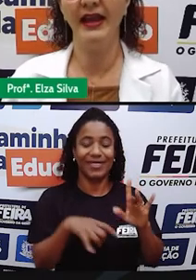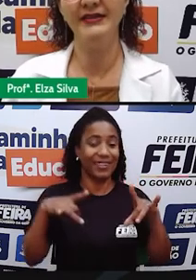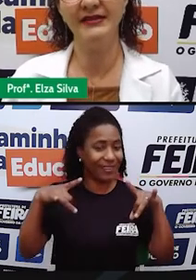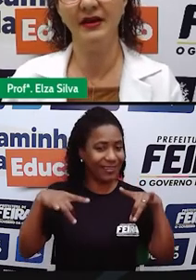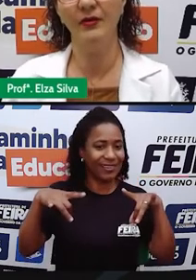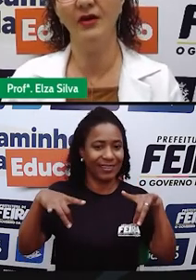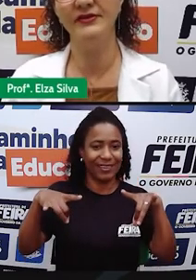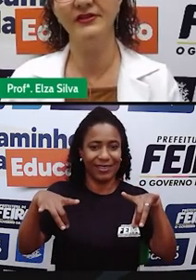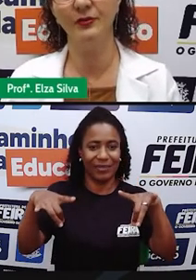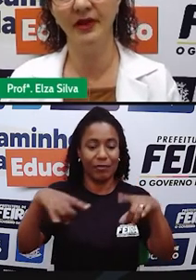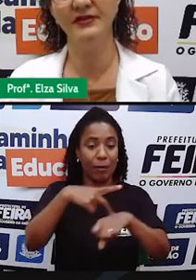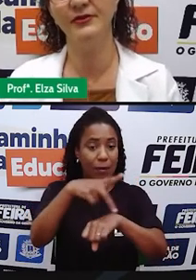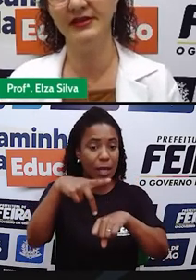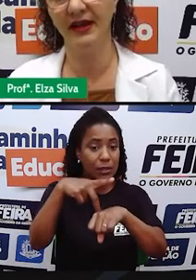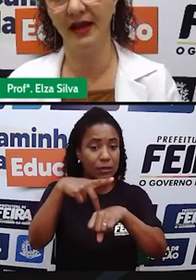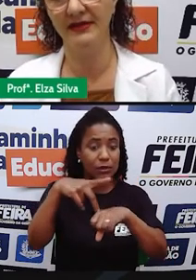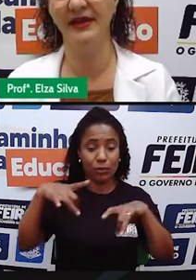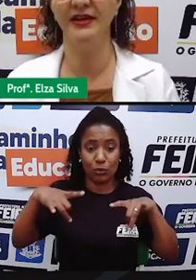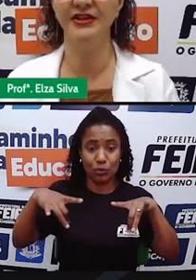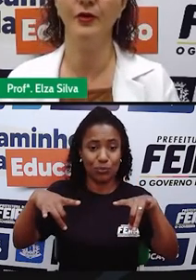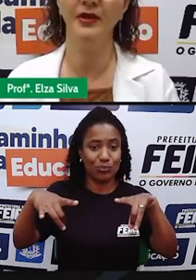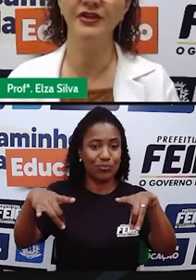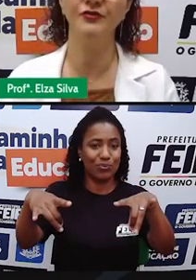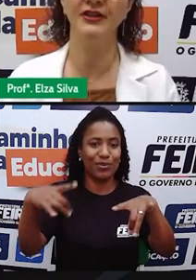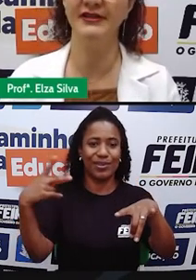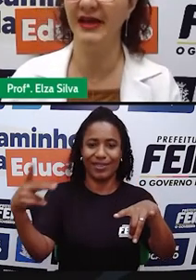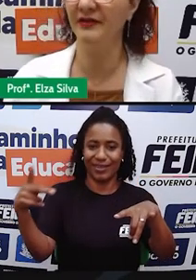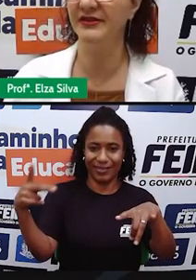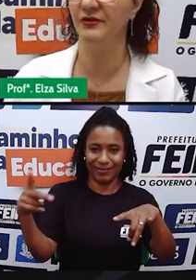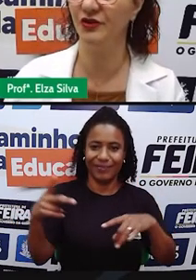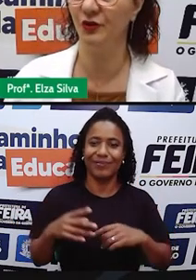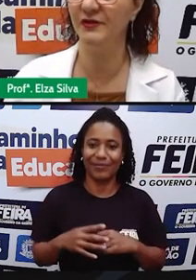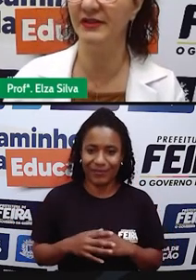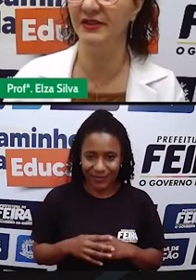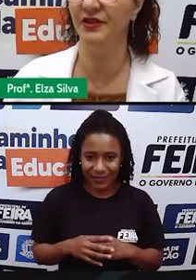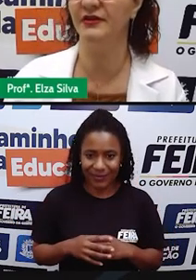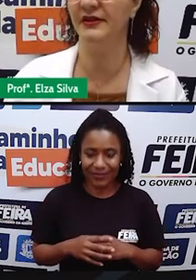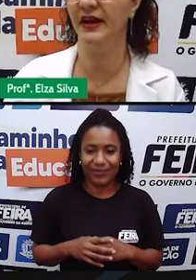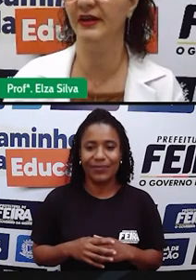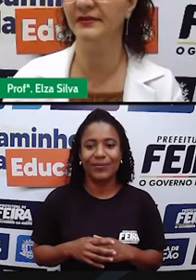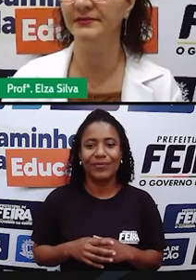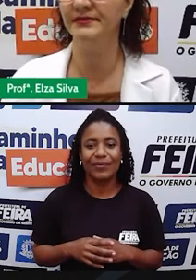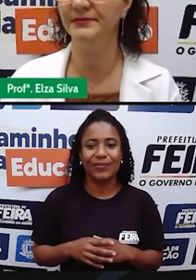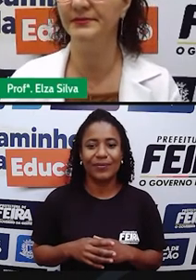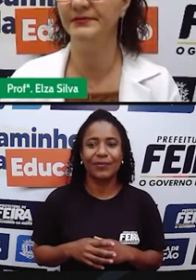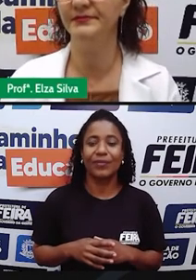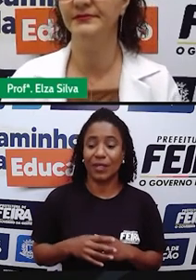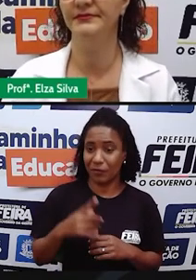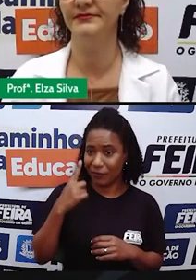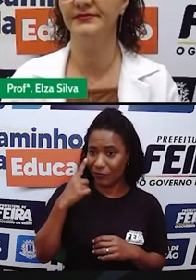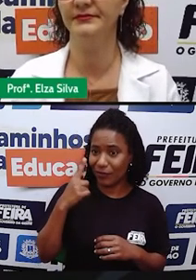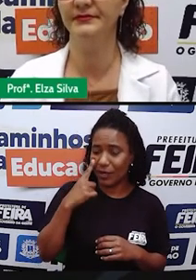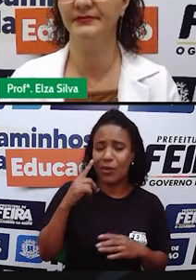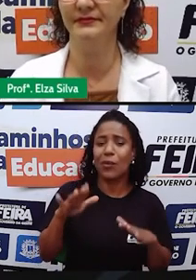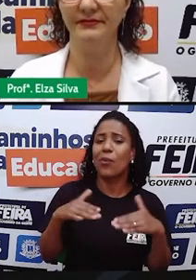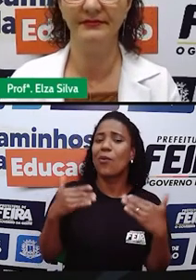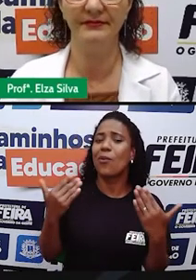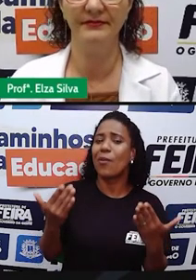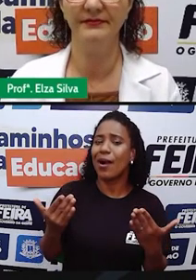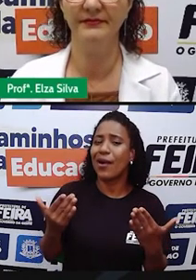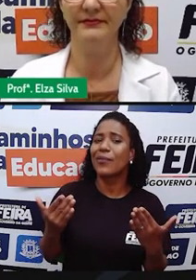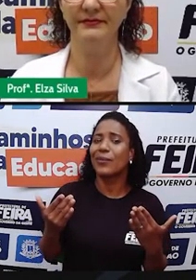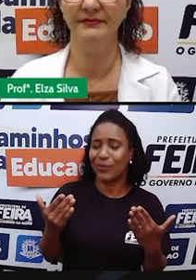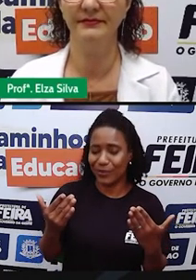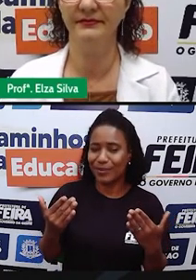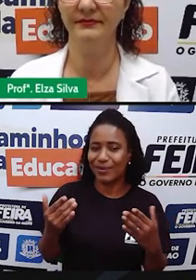Em relação aos instrumentos musicais que ele geralmente utilizava em seus shows, Tietchan Andréia, He